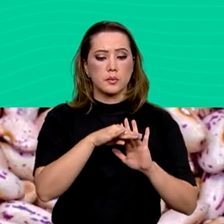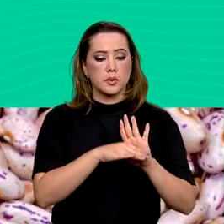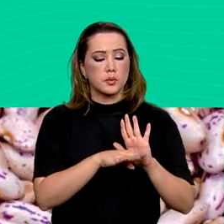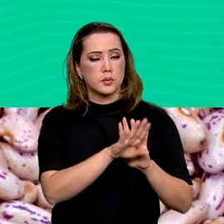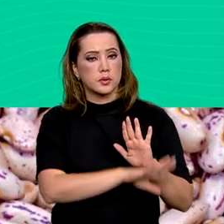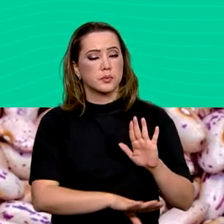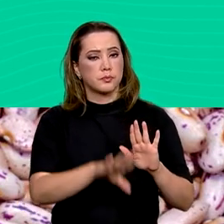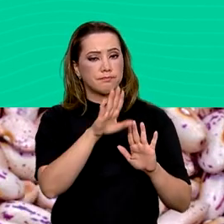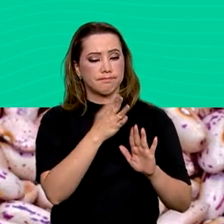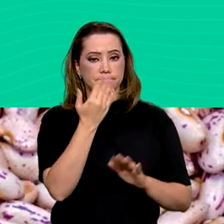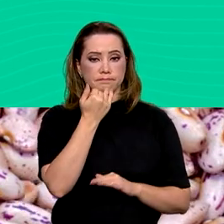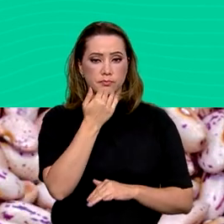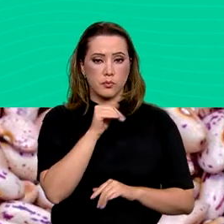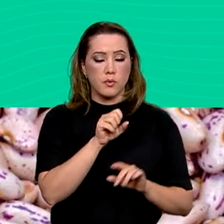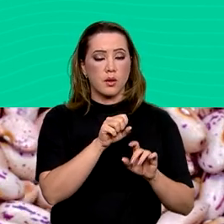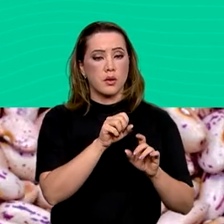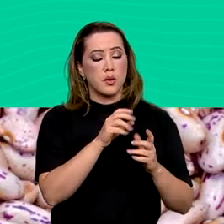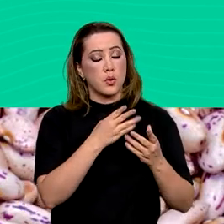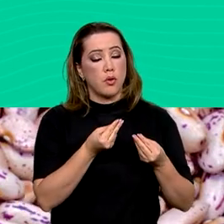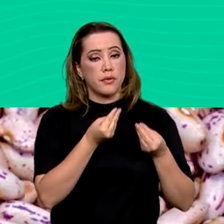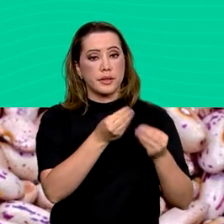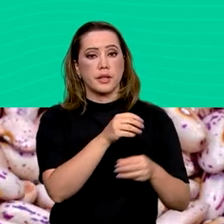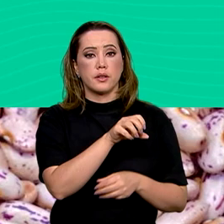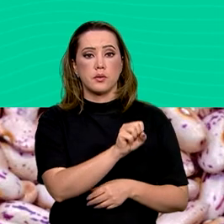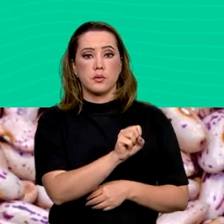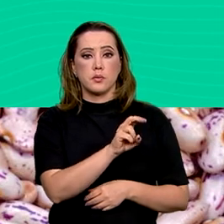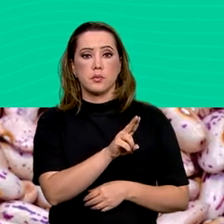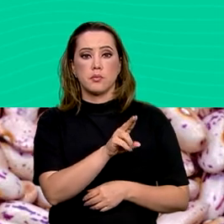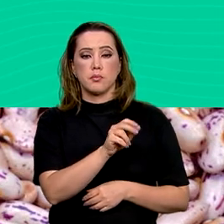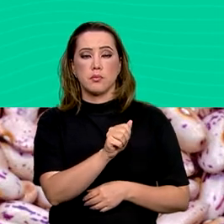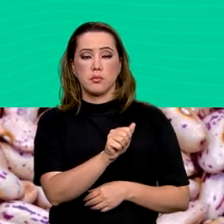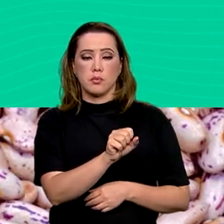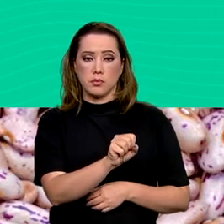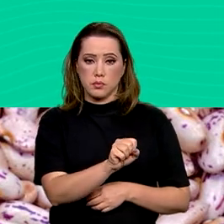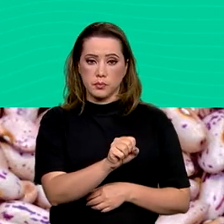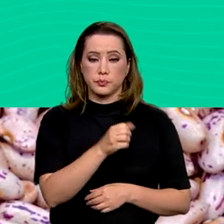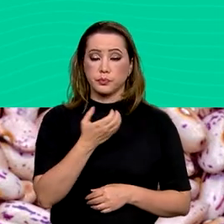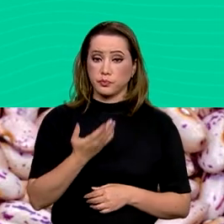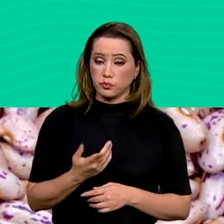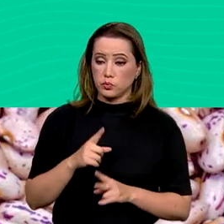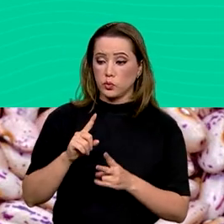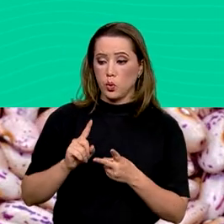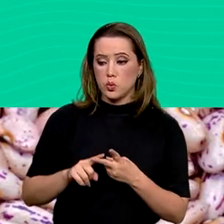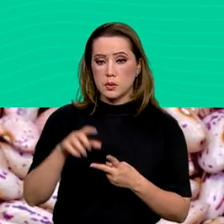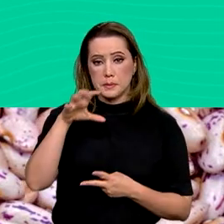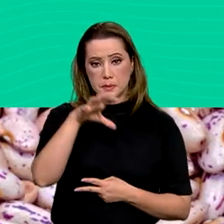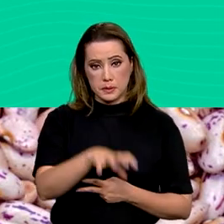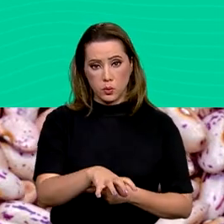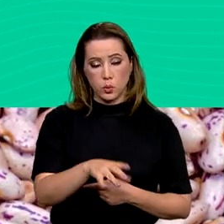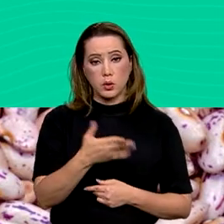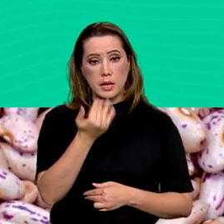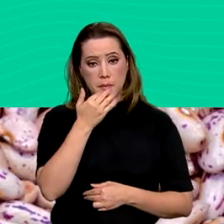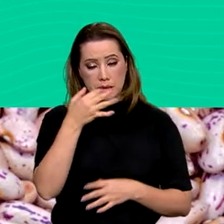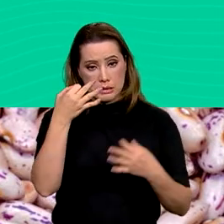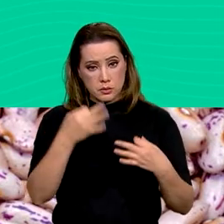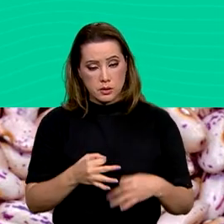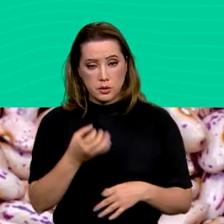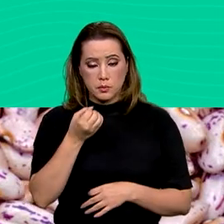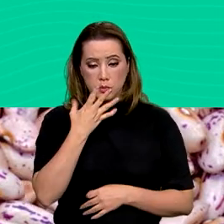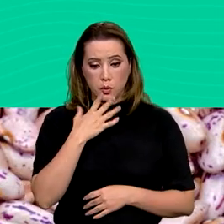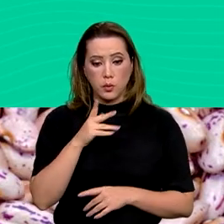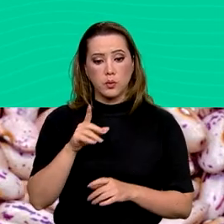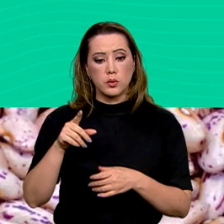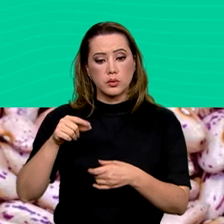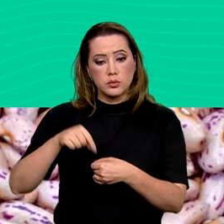de Alimentação no Sistema Único de Assistência Social. O segundo eixo, alimentação adequada e saudável, da